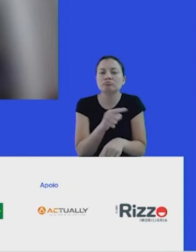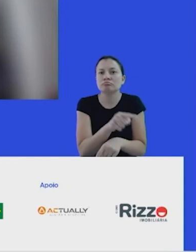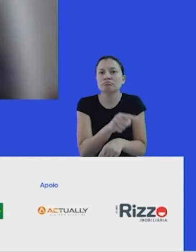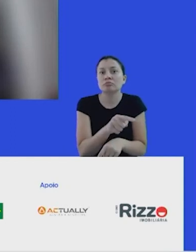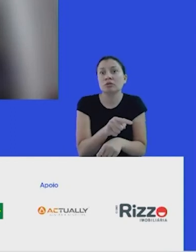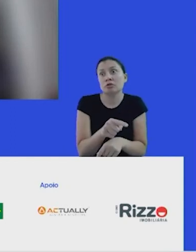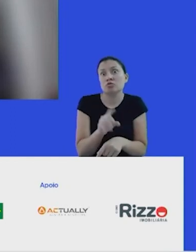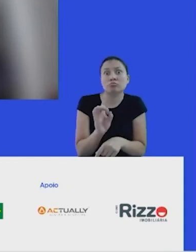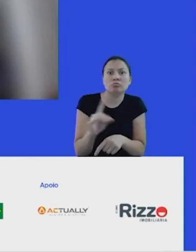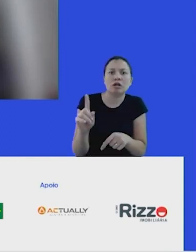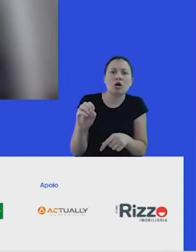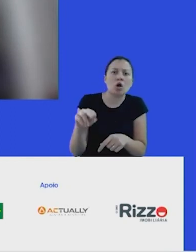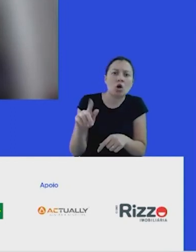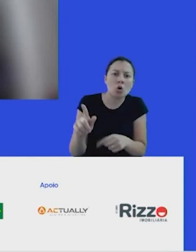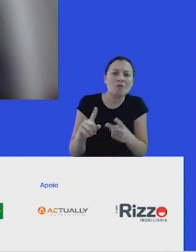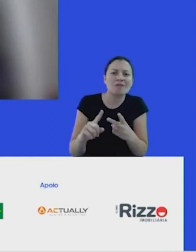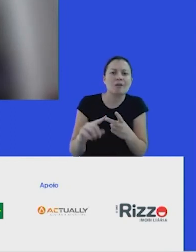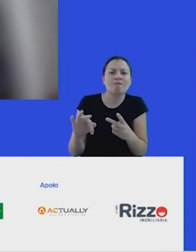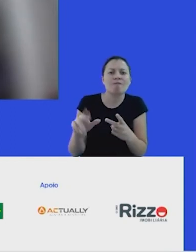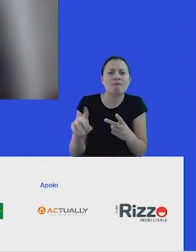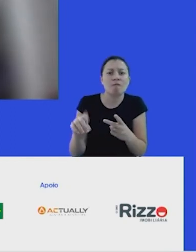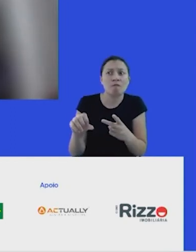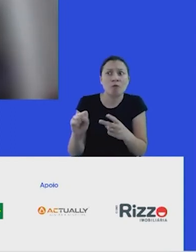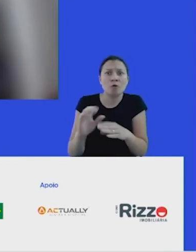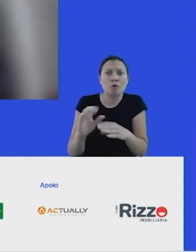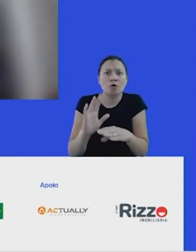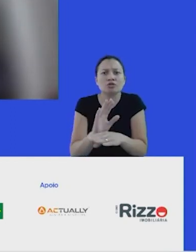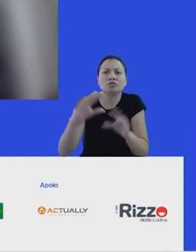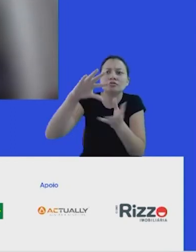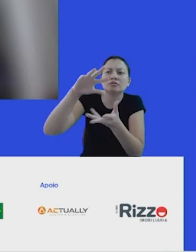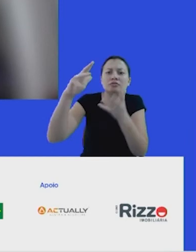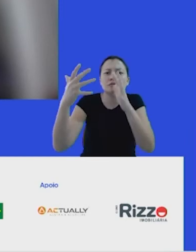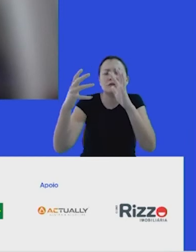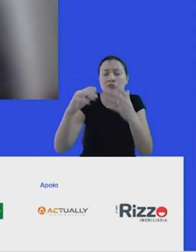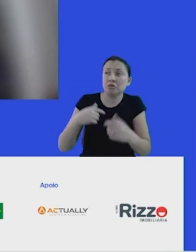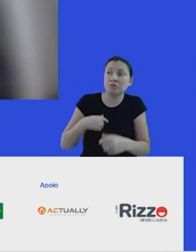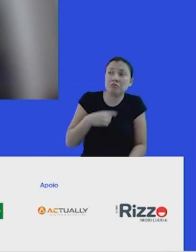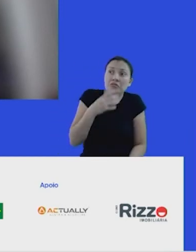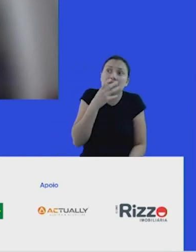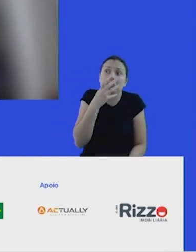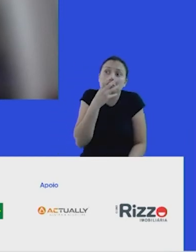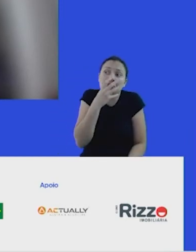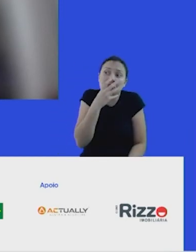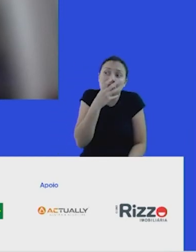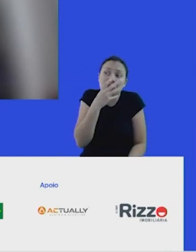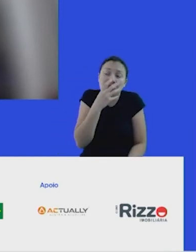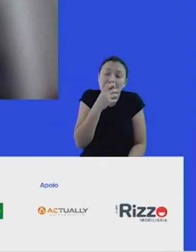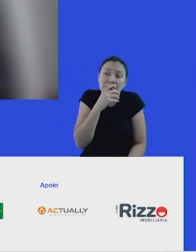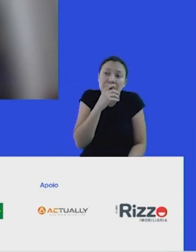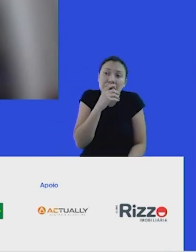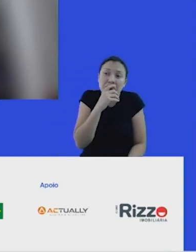com foco na mudança climática. Então, foi o legado dele direcionado aí, achei assim, um novo patamar agora de filantropia